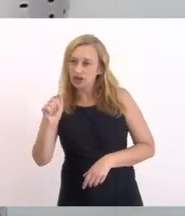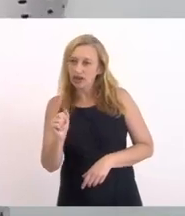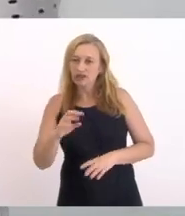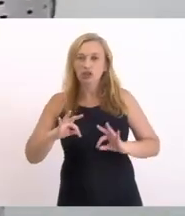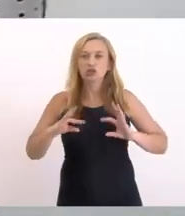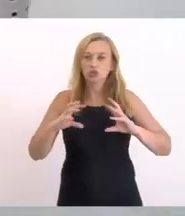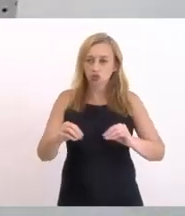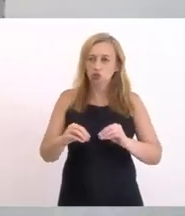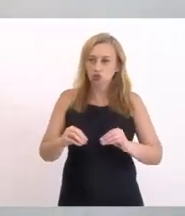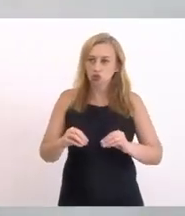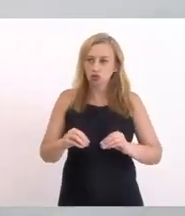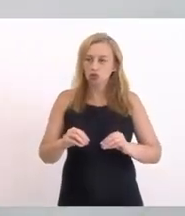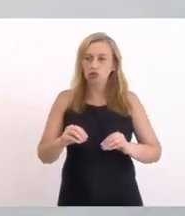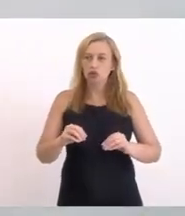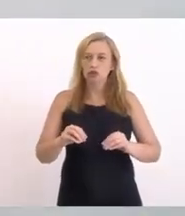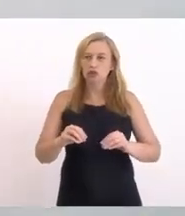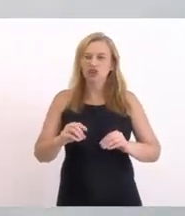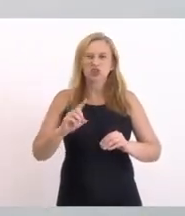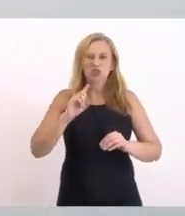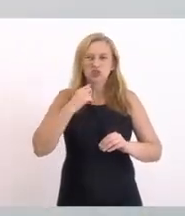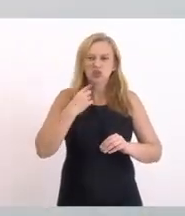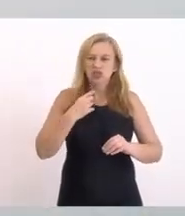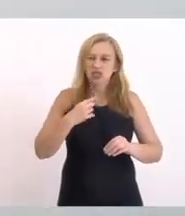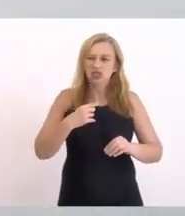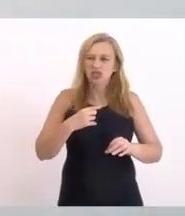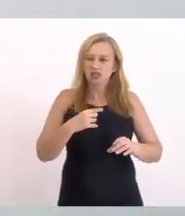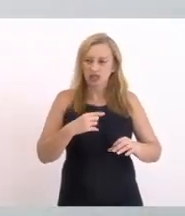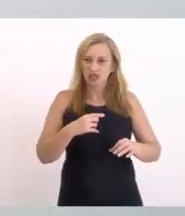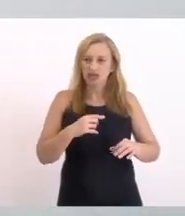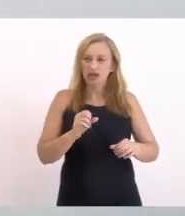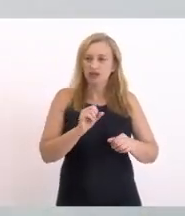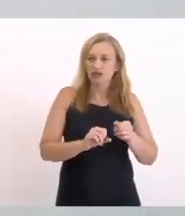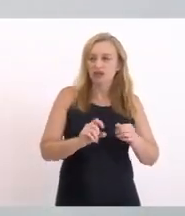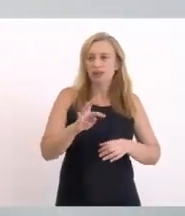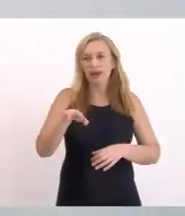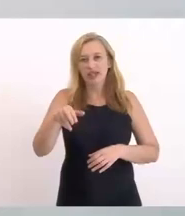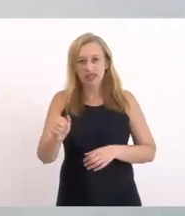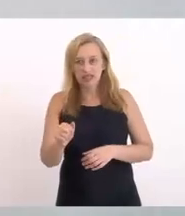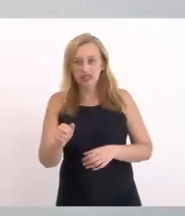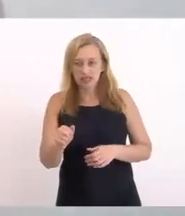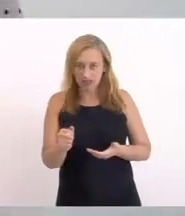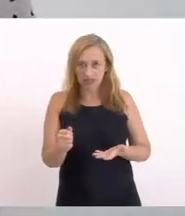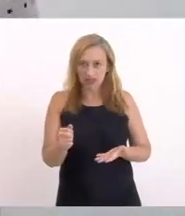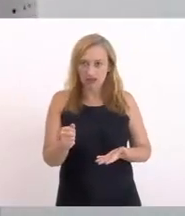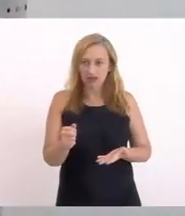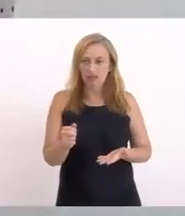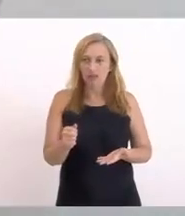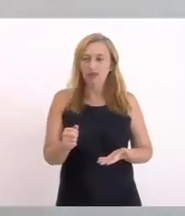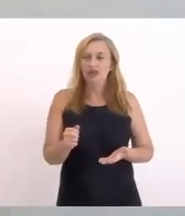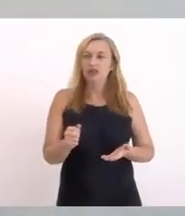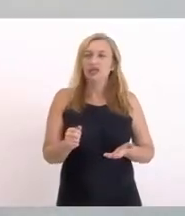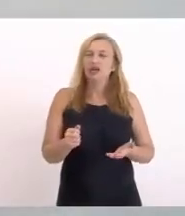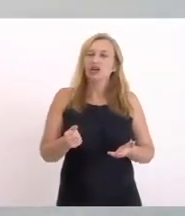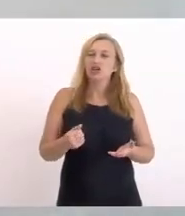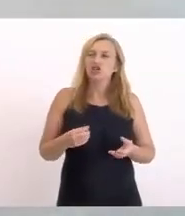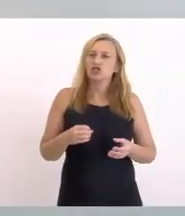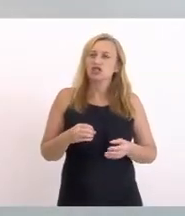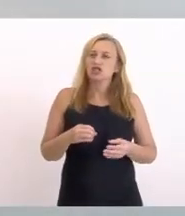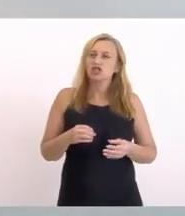bacia Incorre Em assoreamento Da lagoa Todo esse sedimento Da bacia Que é degradado